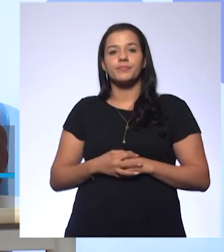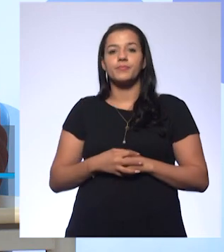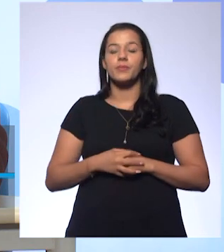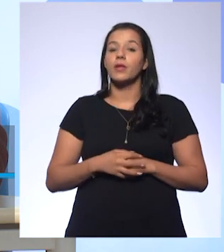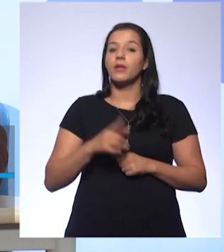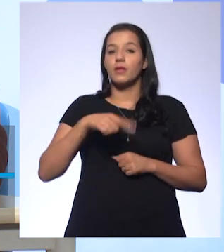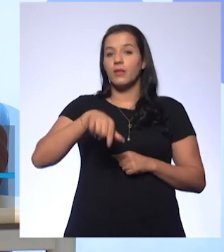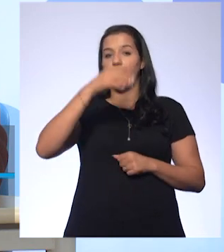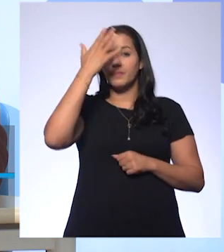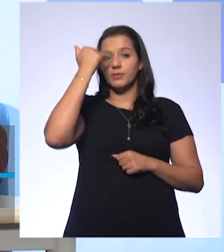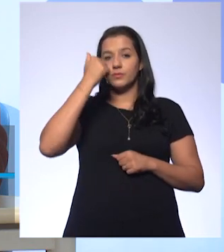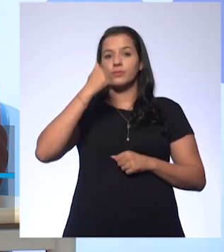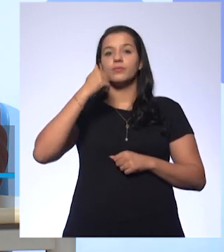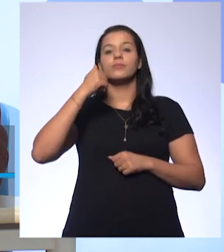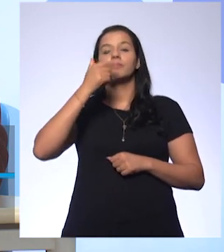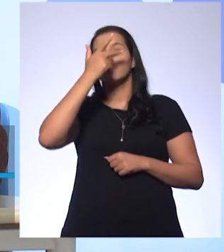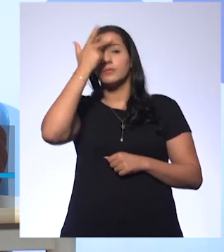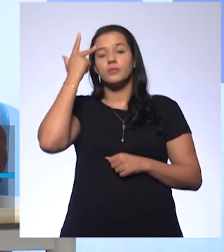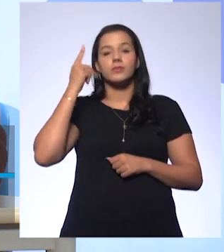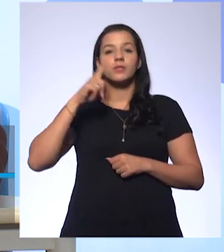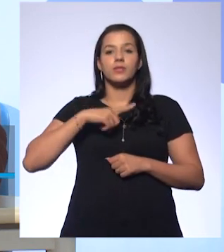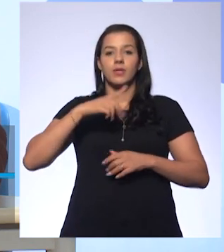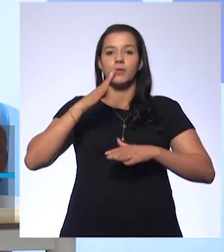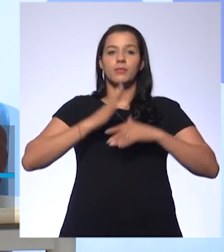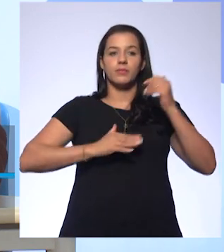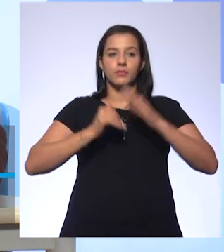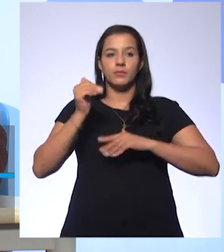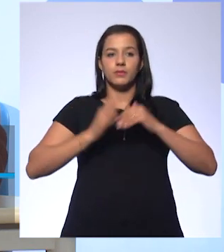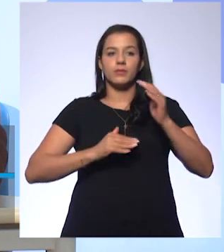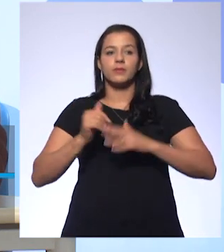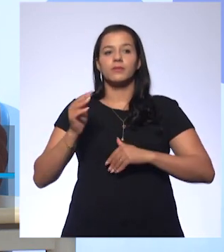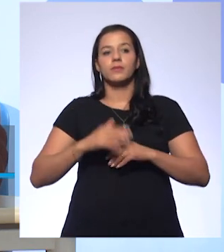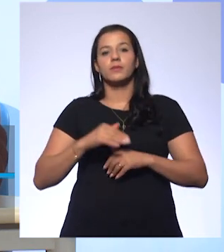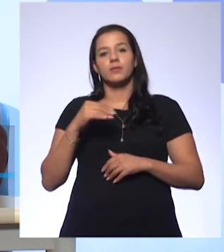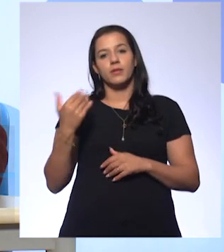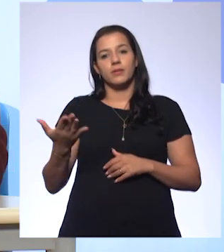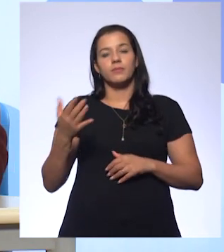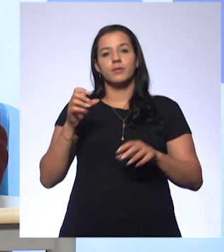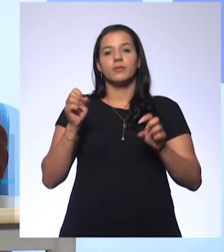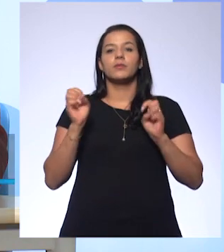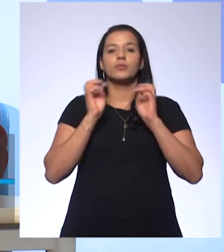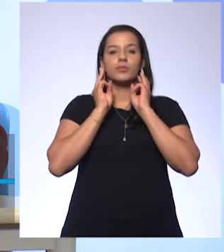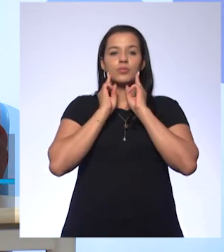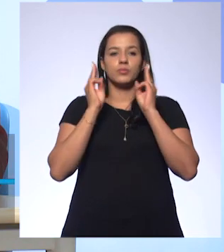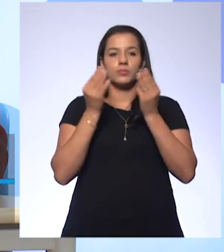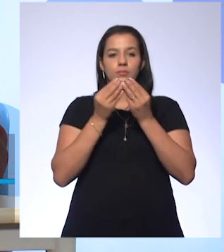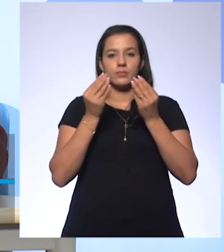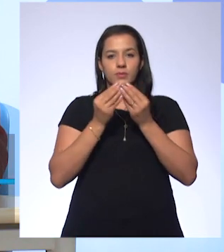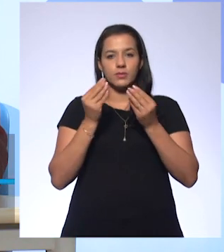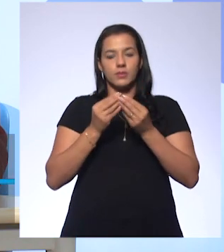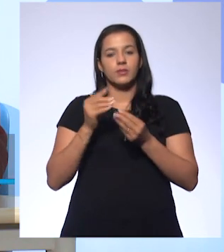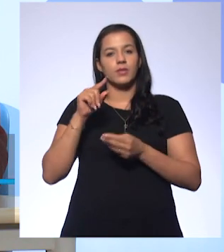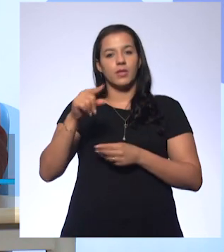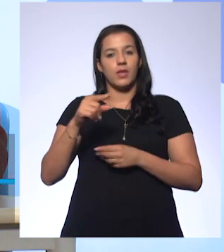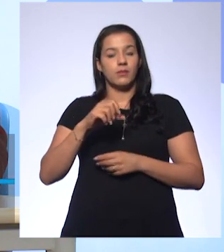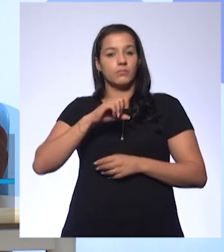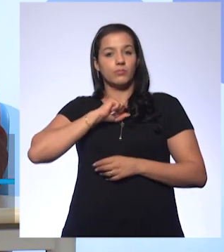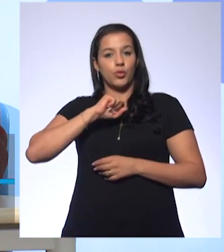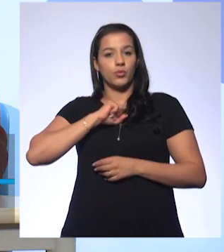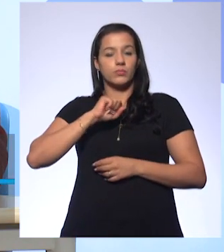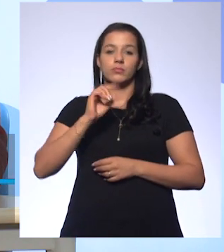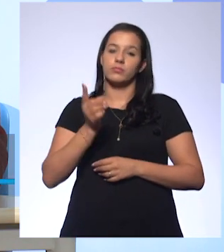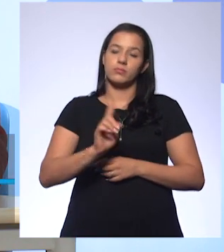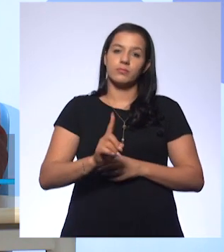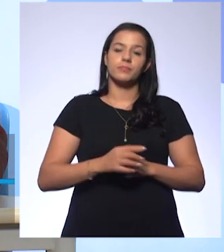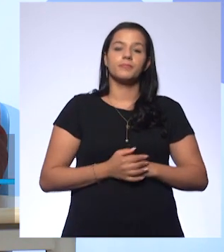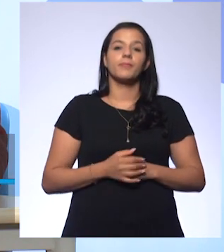pessoas que possuem estabilidade, logicamente, para substâncias não tóxicas. Professora Márcia cita indicadores